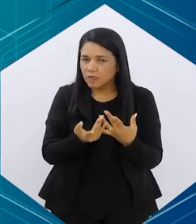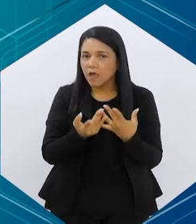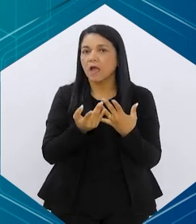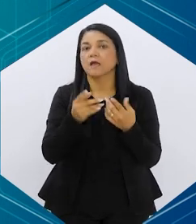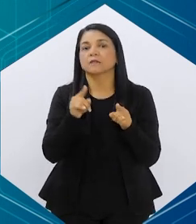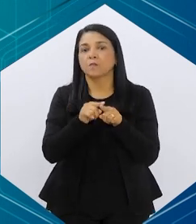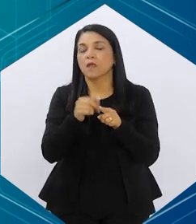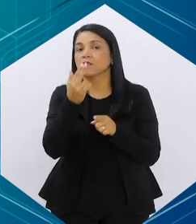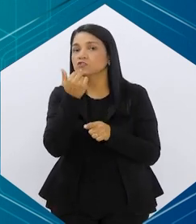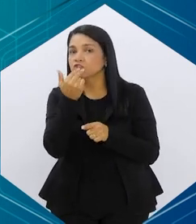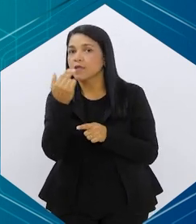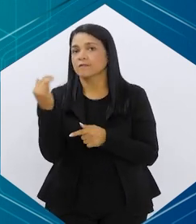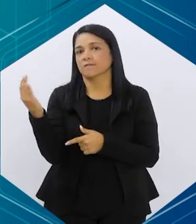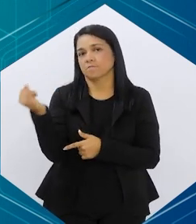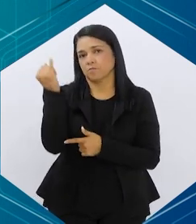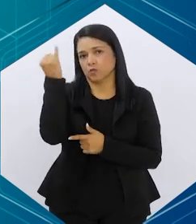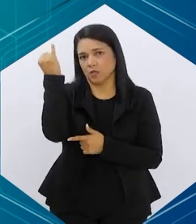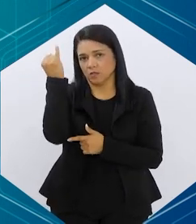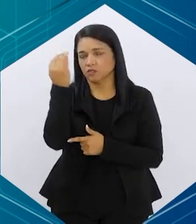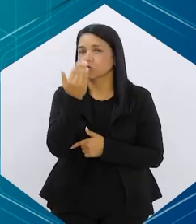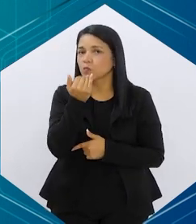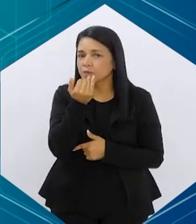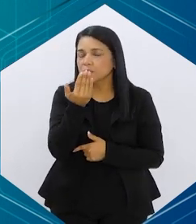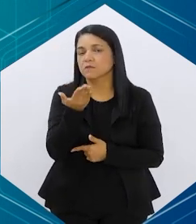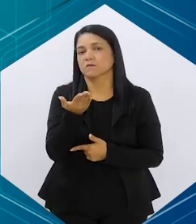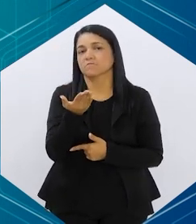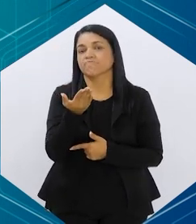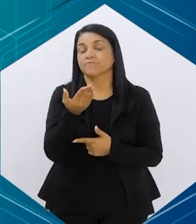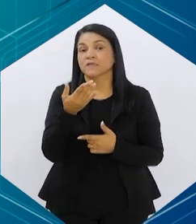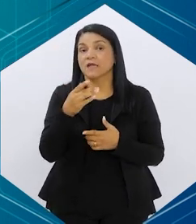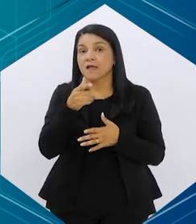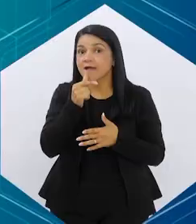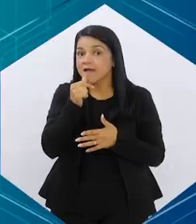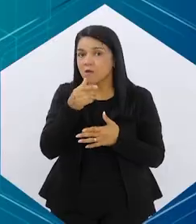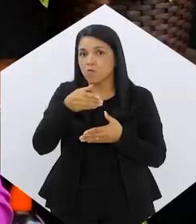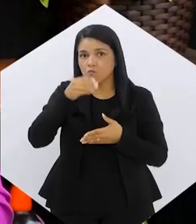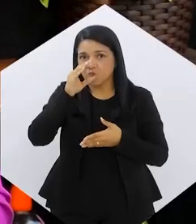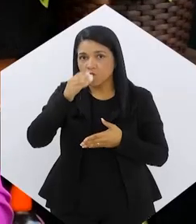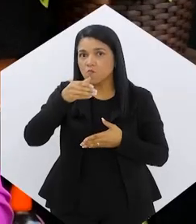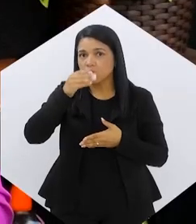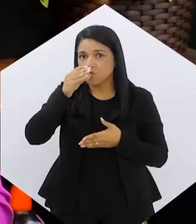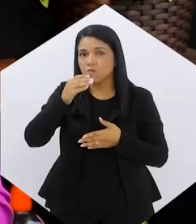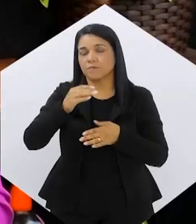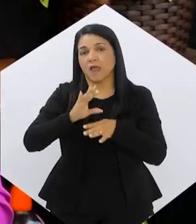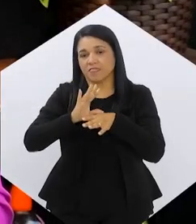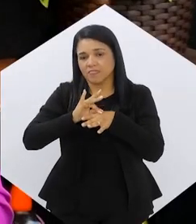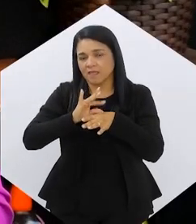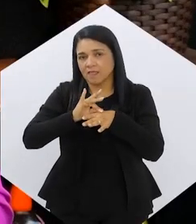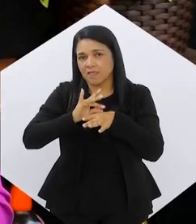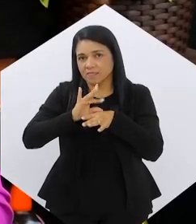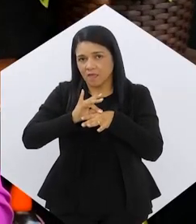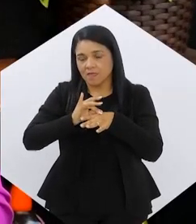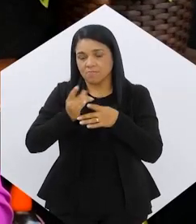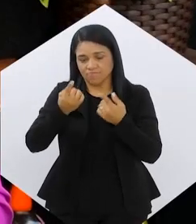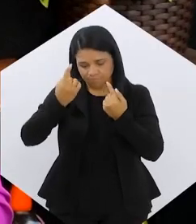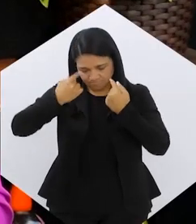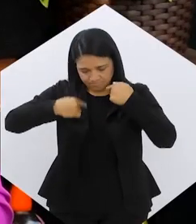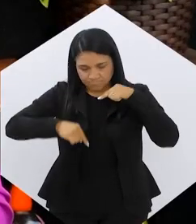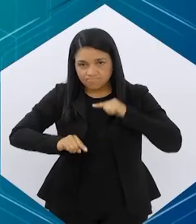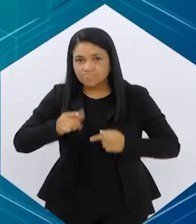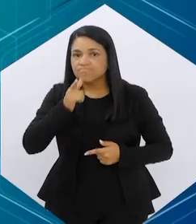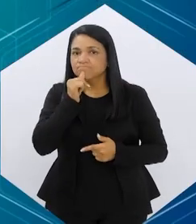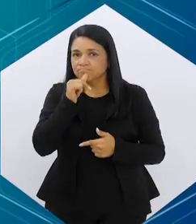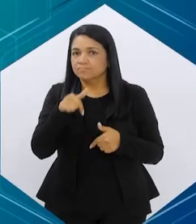com bastante líquidos, né? Que a gente possa hidratar esse paciente e também fazer um fracionamento maior.